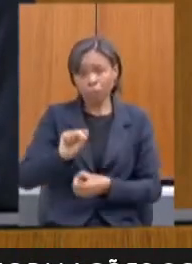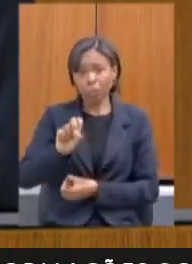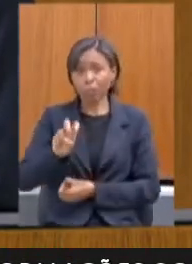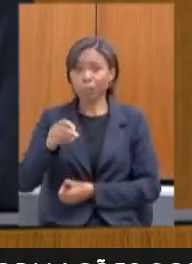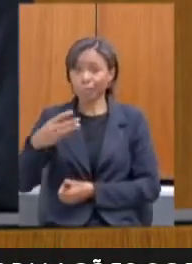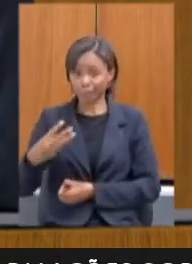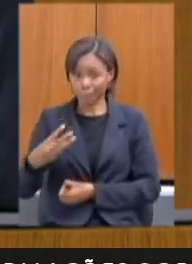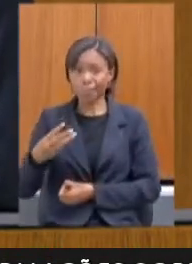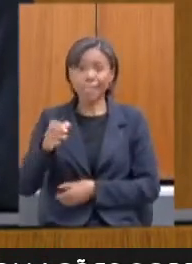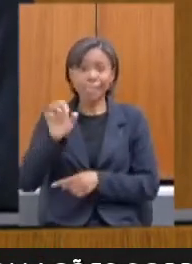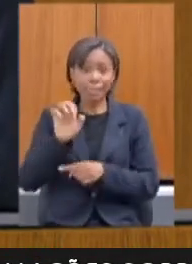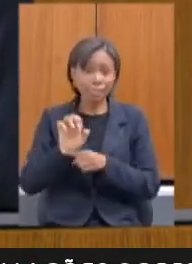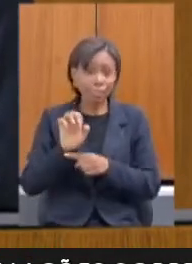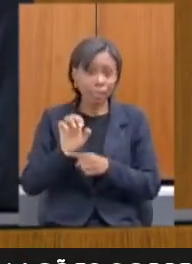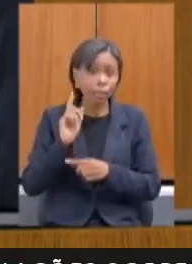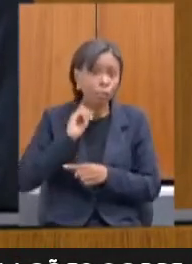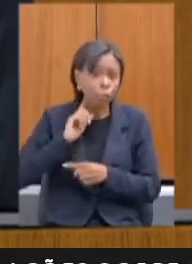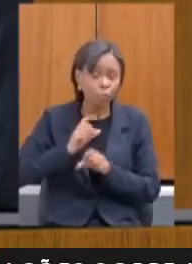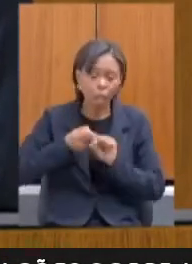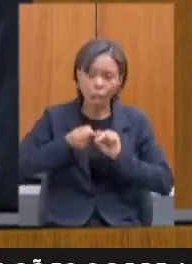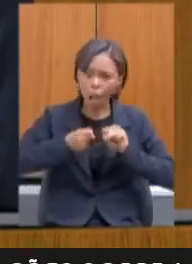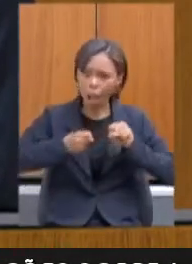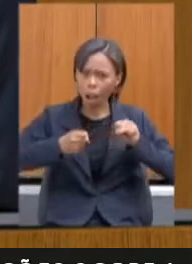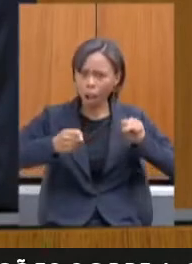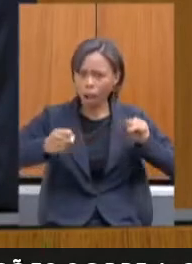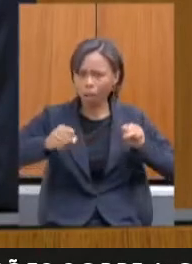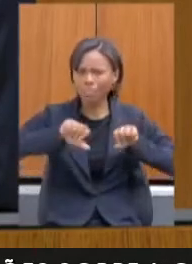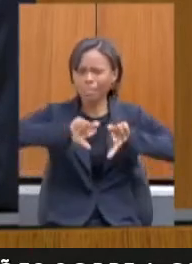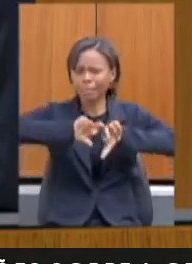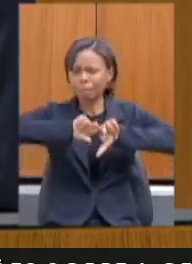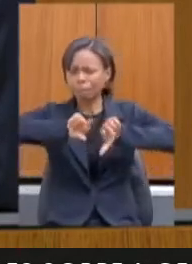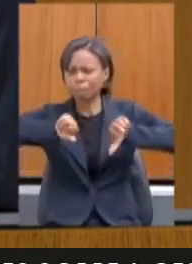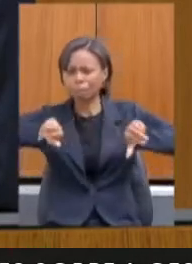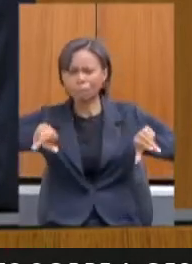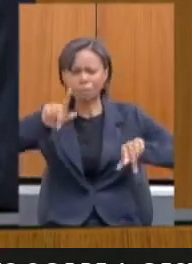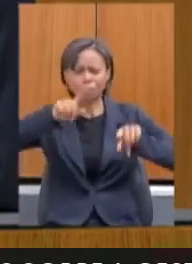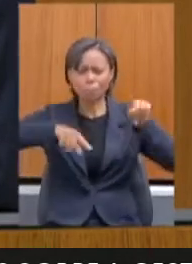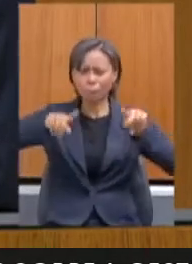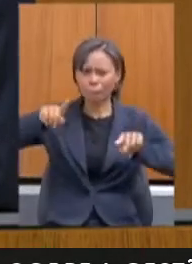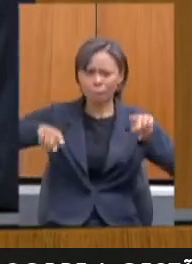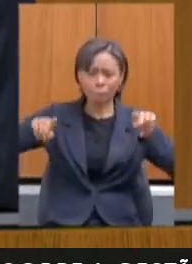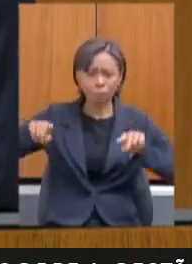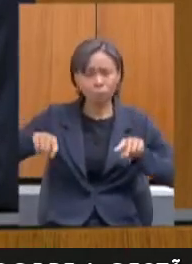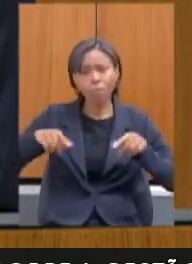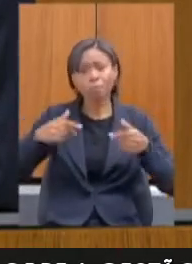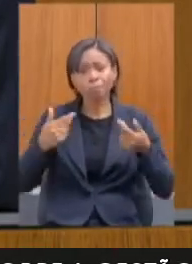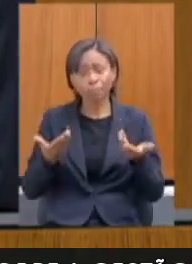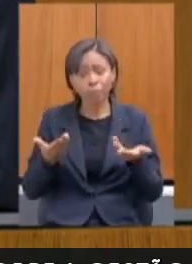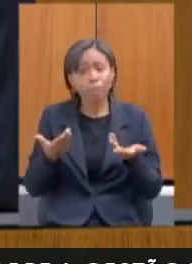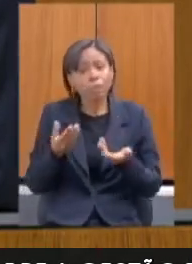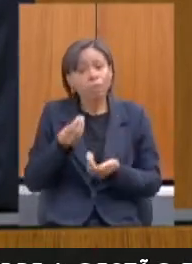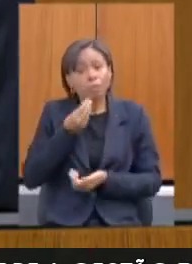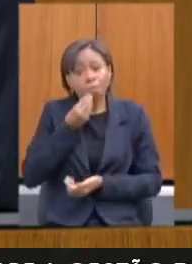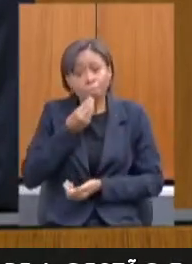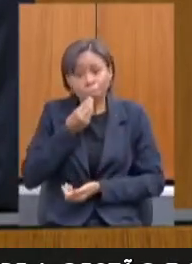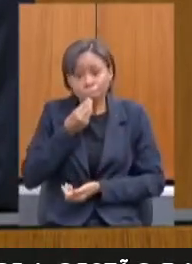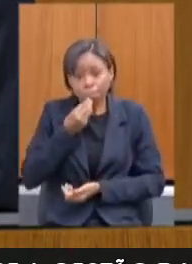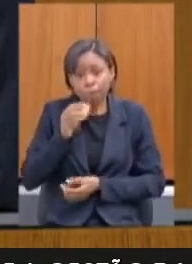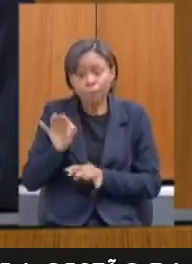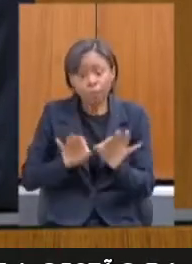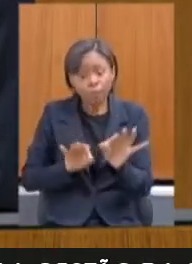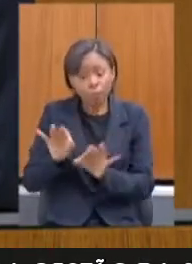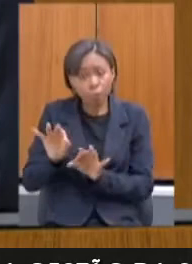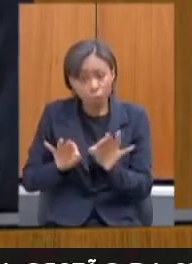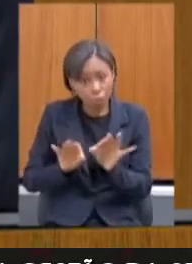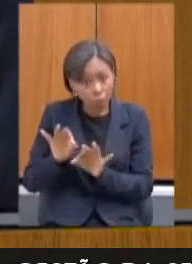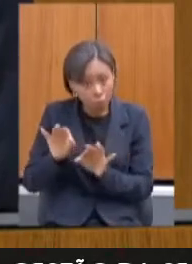imenso, temos diferenças muito fortes no nosso Estado e espero que a gente tenha, possa preparar essa